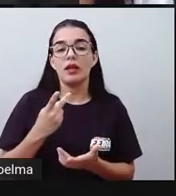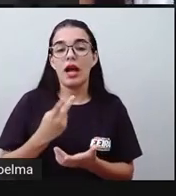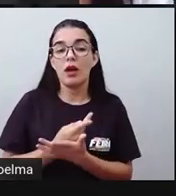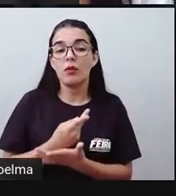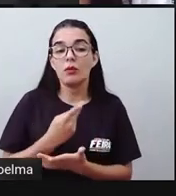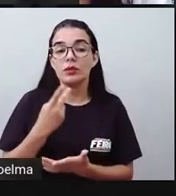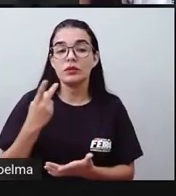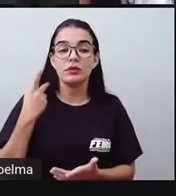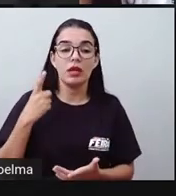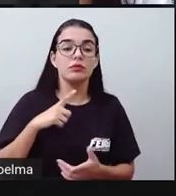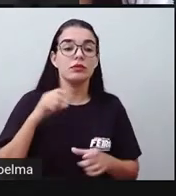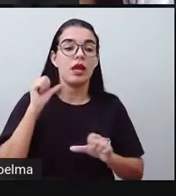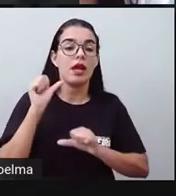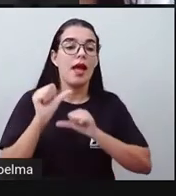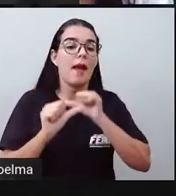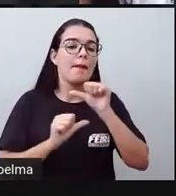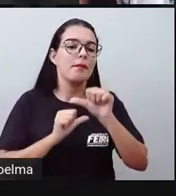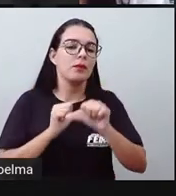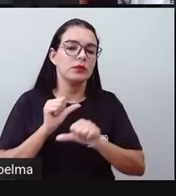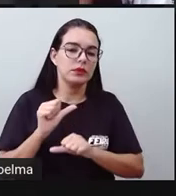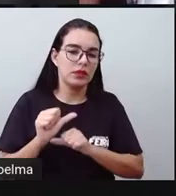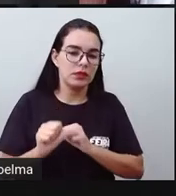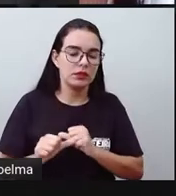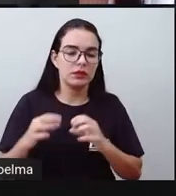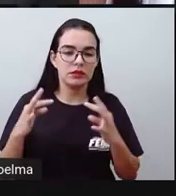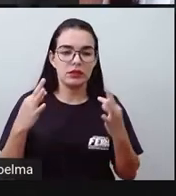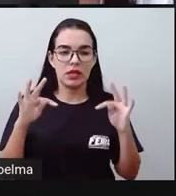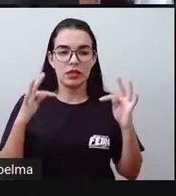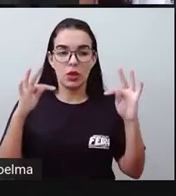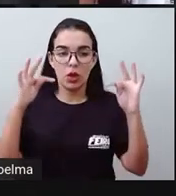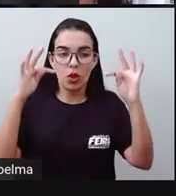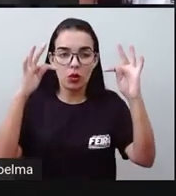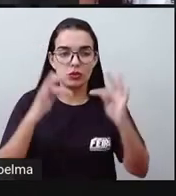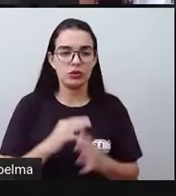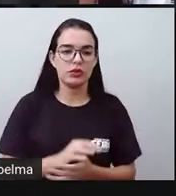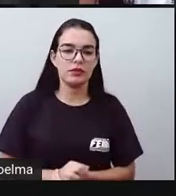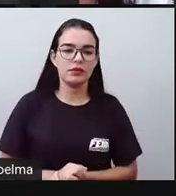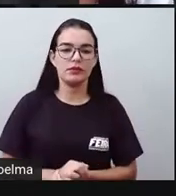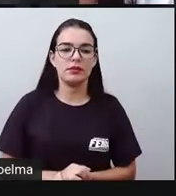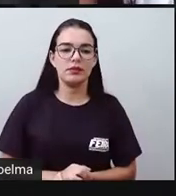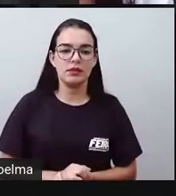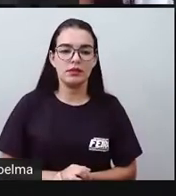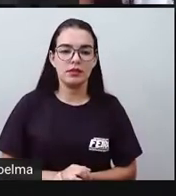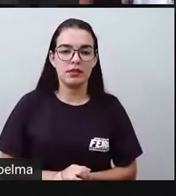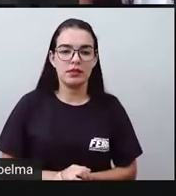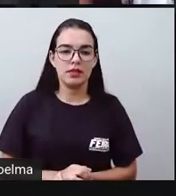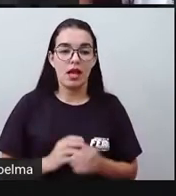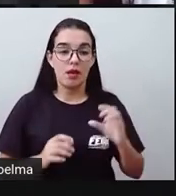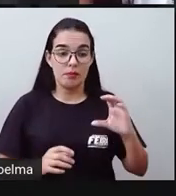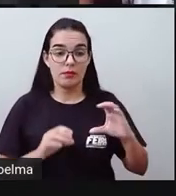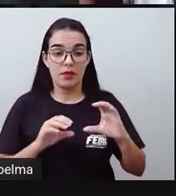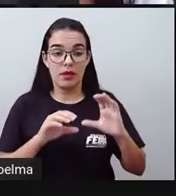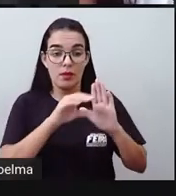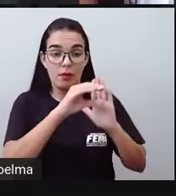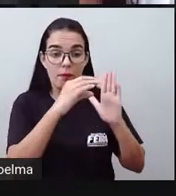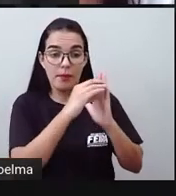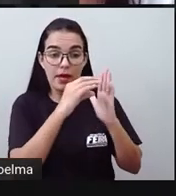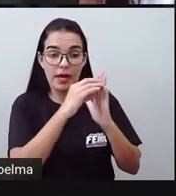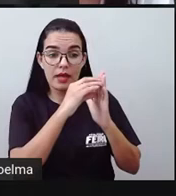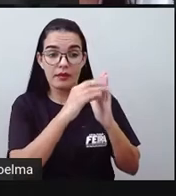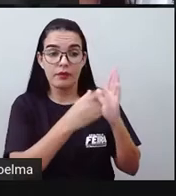tudo que essas pessoas precisam transportar de um lugar para outro. Esse último parágrafo aí, a pró destaca